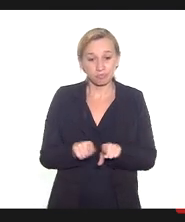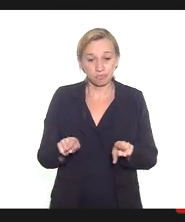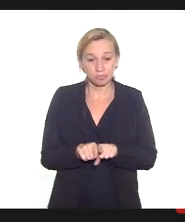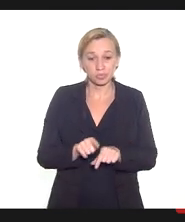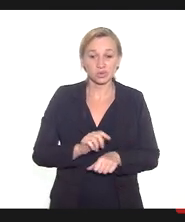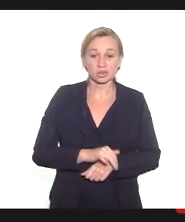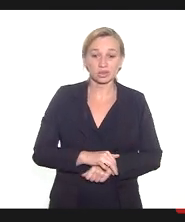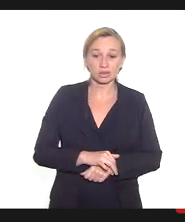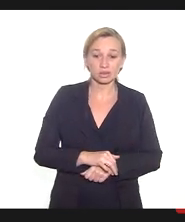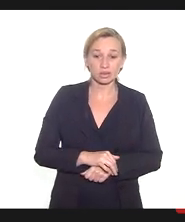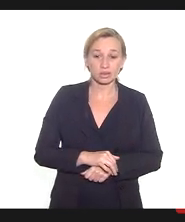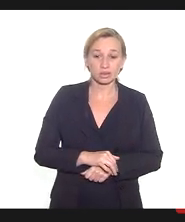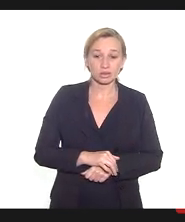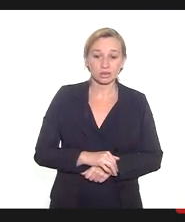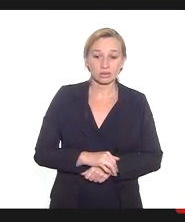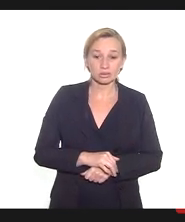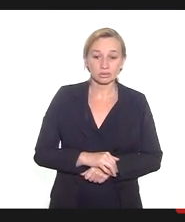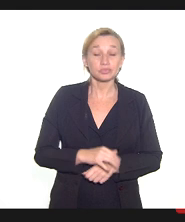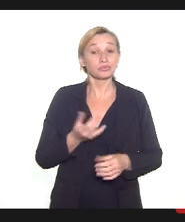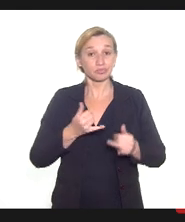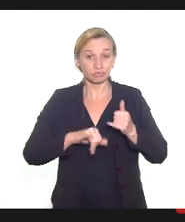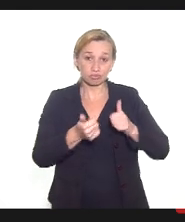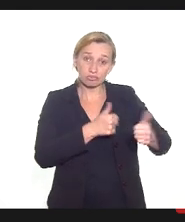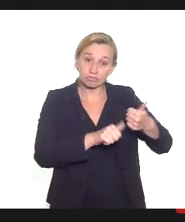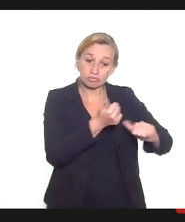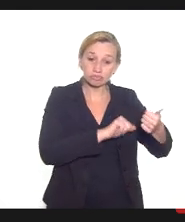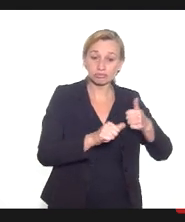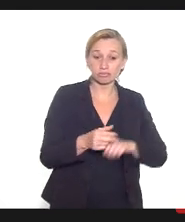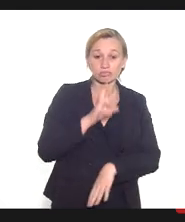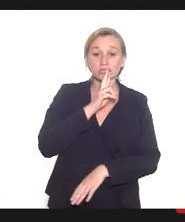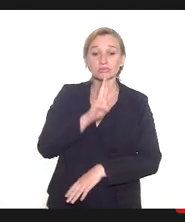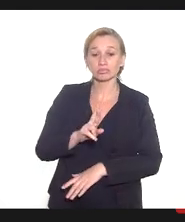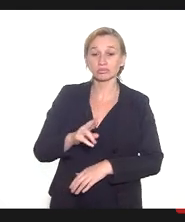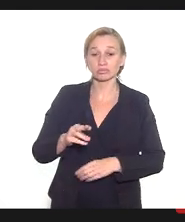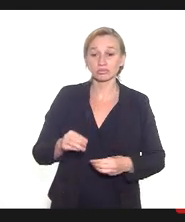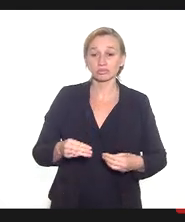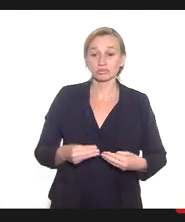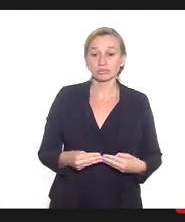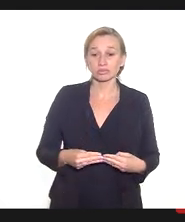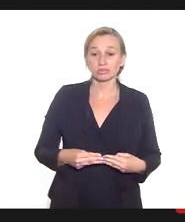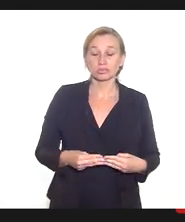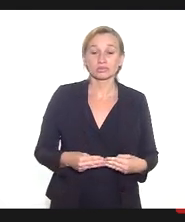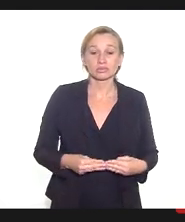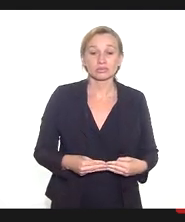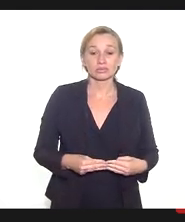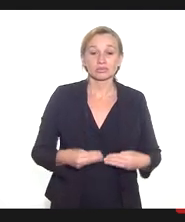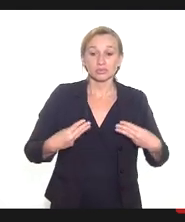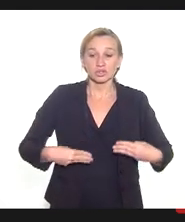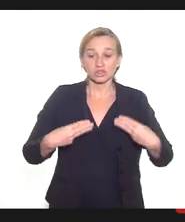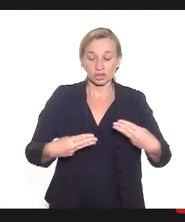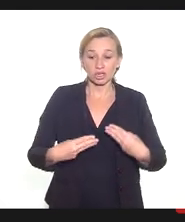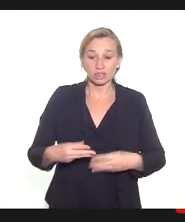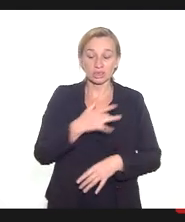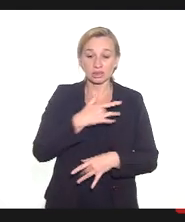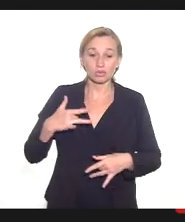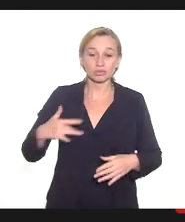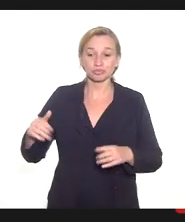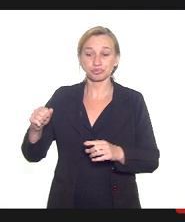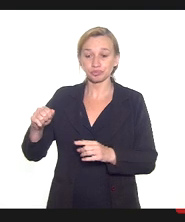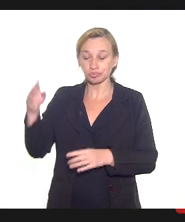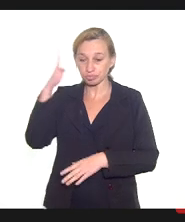temos que avaliar qual foi a resposta do Ministério da Saúde no Brasil. Então, gente já tinha,